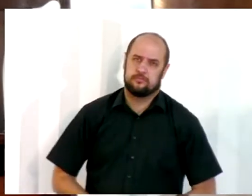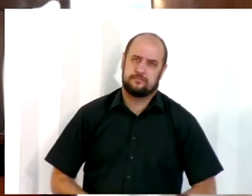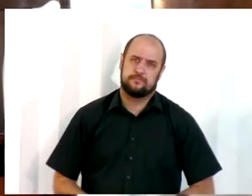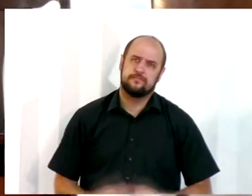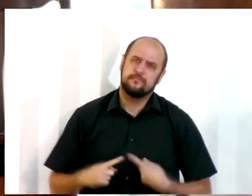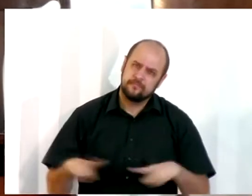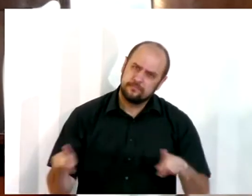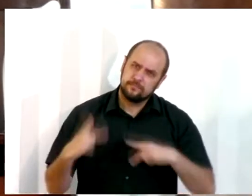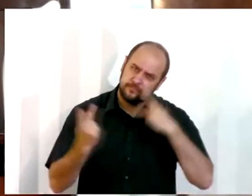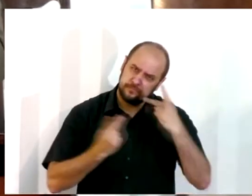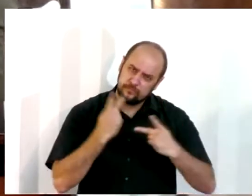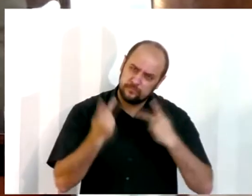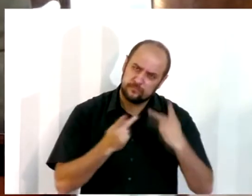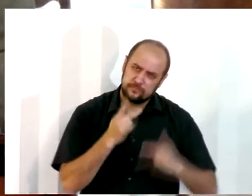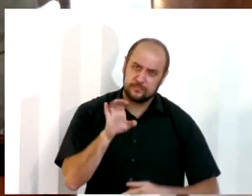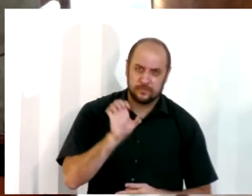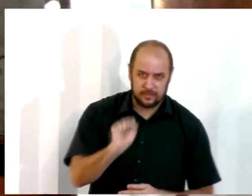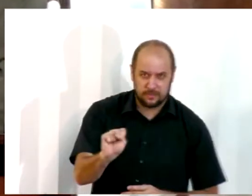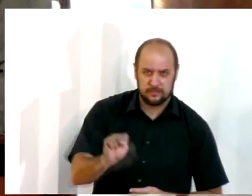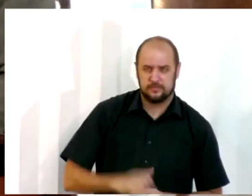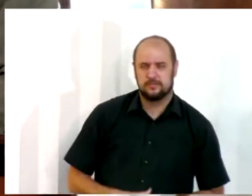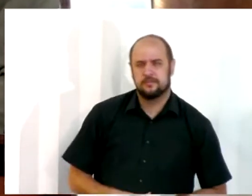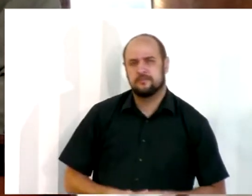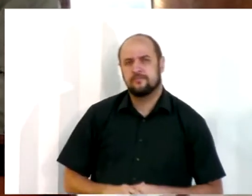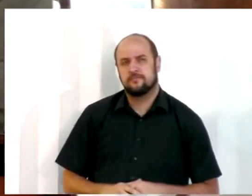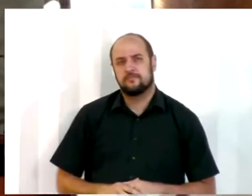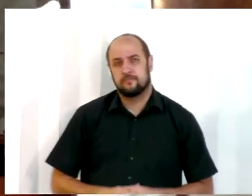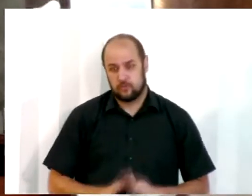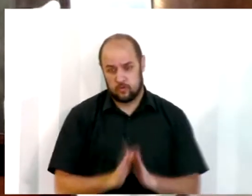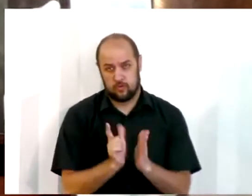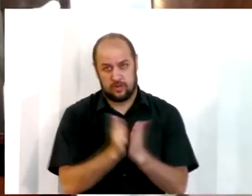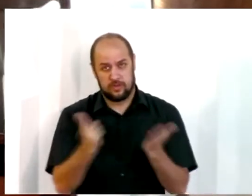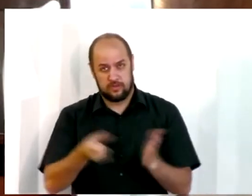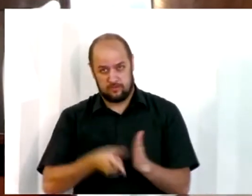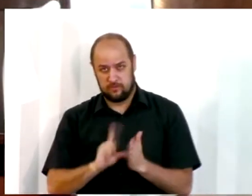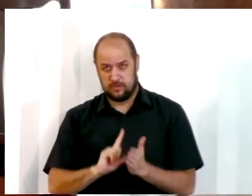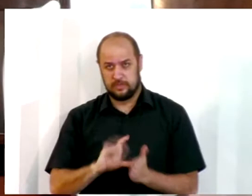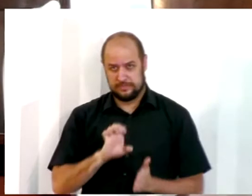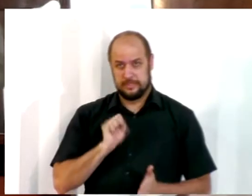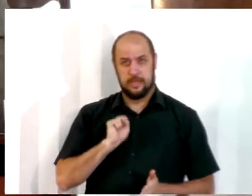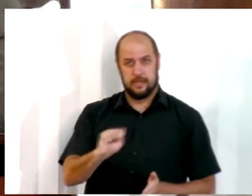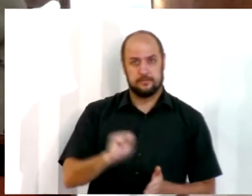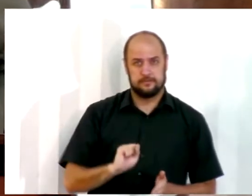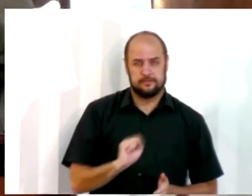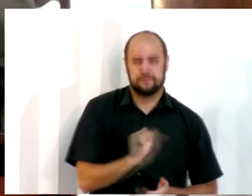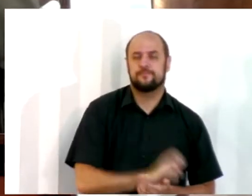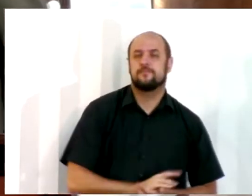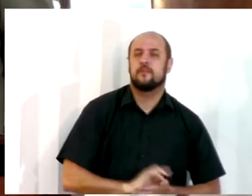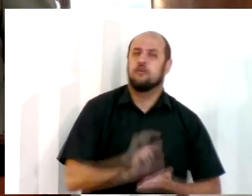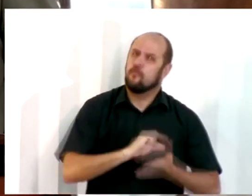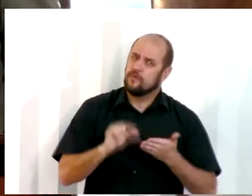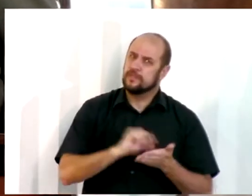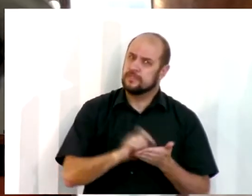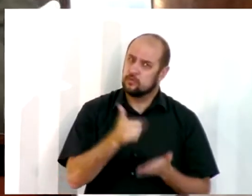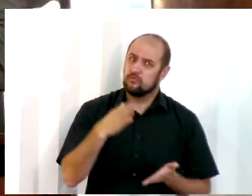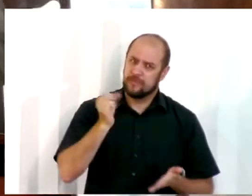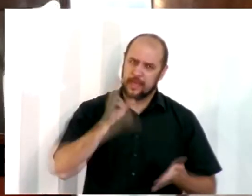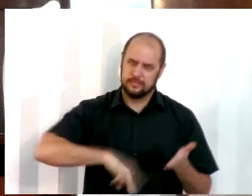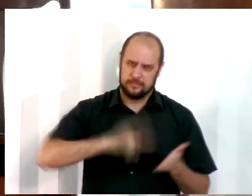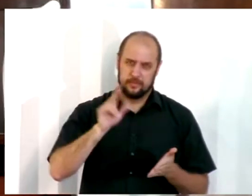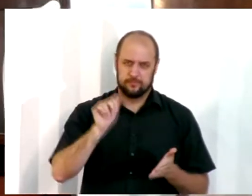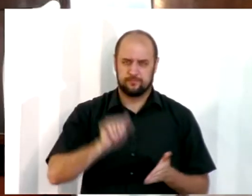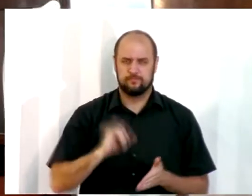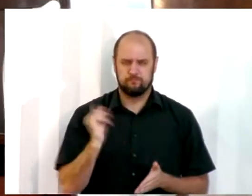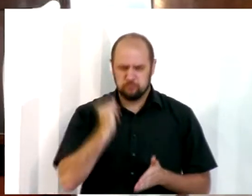de Esdras, o livro que antecede Neemias tem o seu nome e eu queria te convidar para ler comigo o verso 10 do capítulo 7. Isso é muito